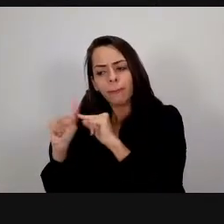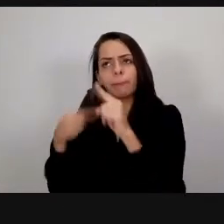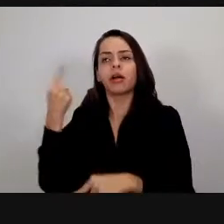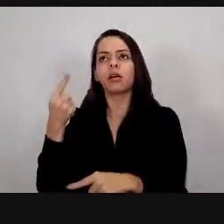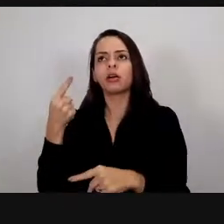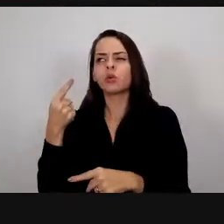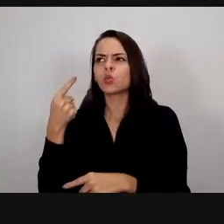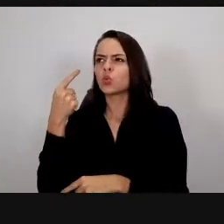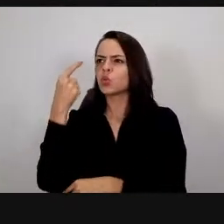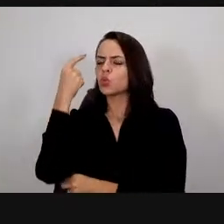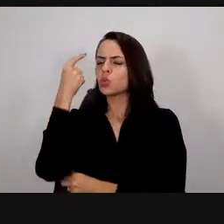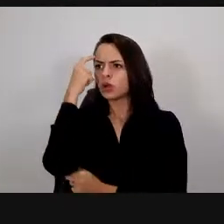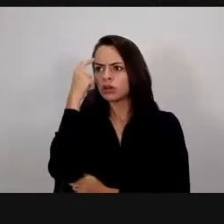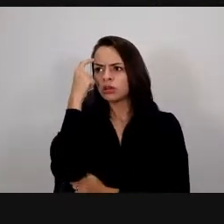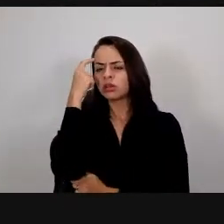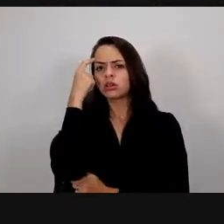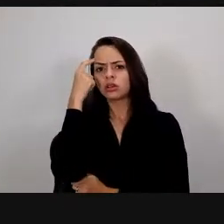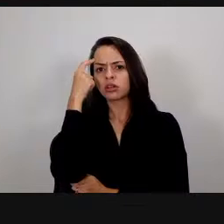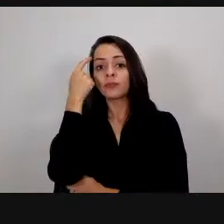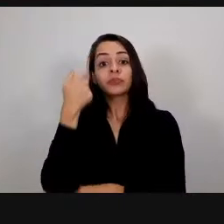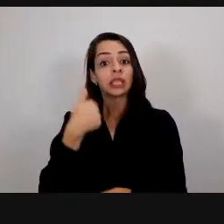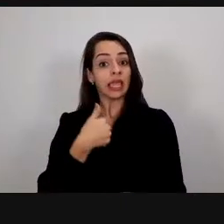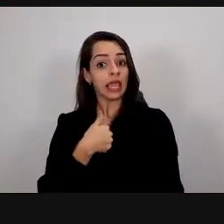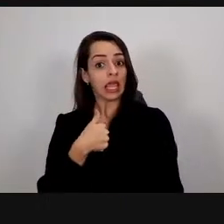eu por exemplo não uso mais prova nas minhas